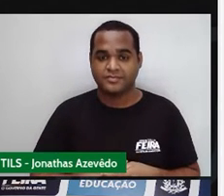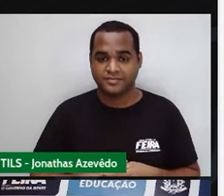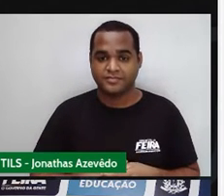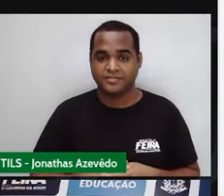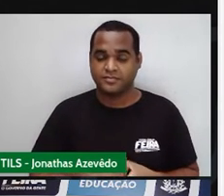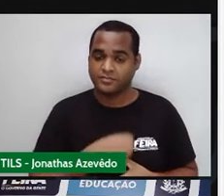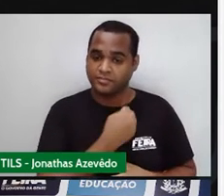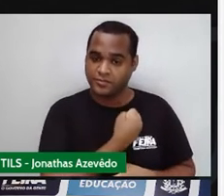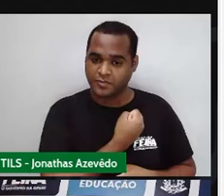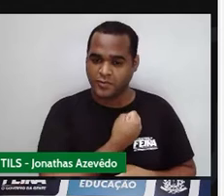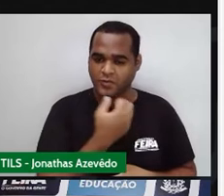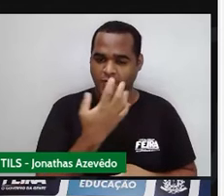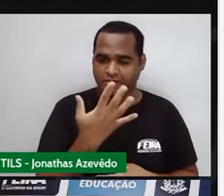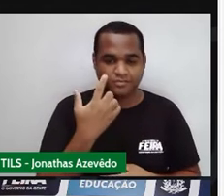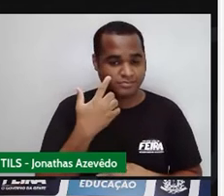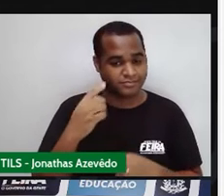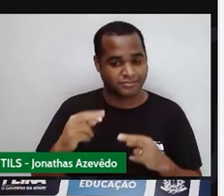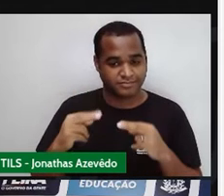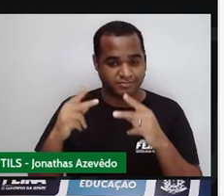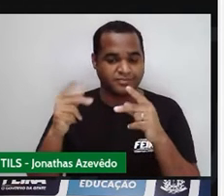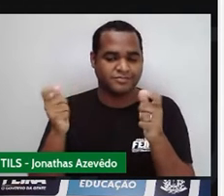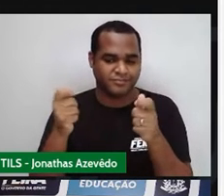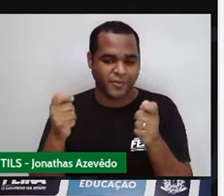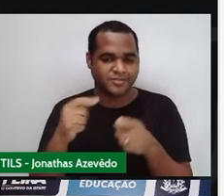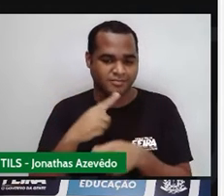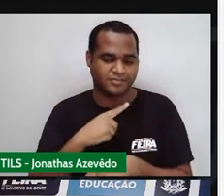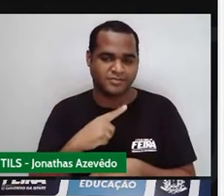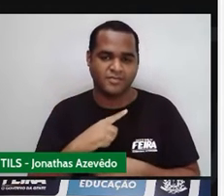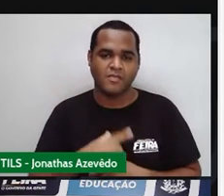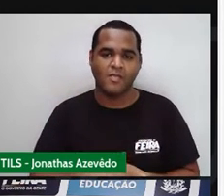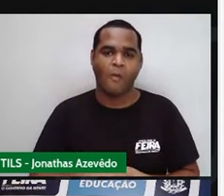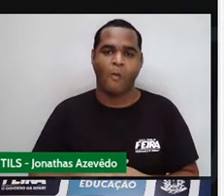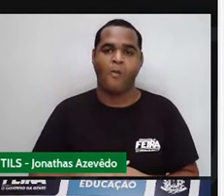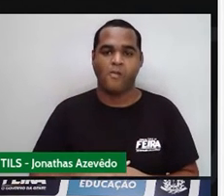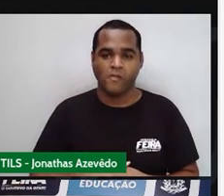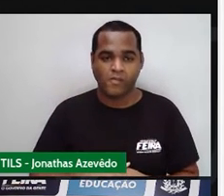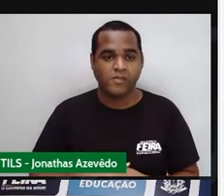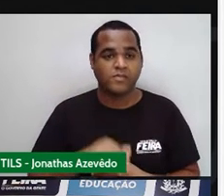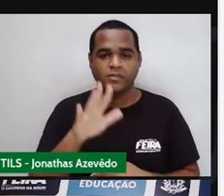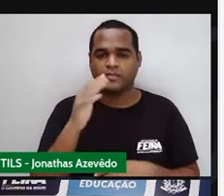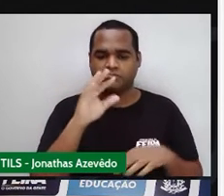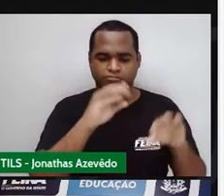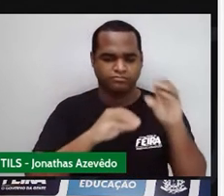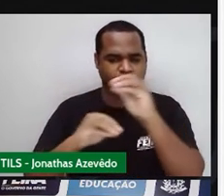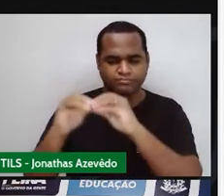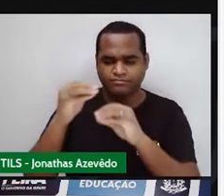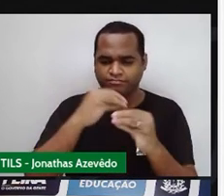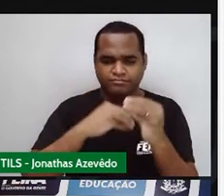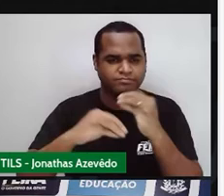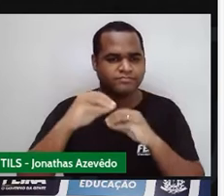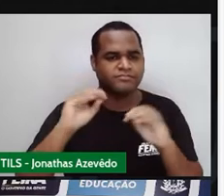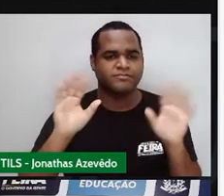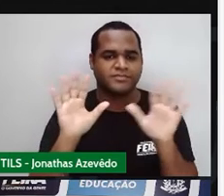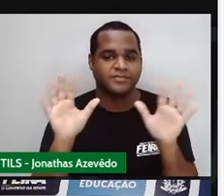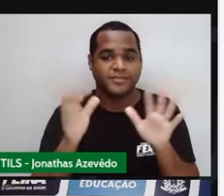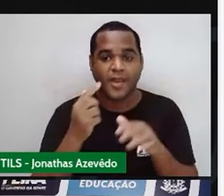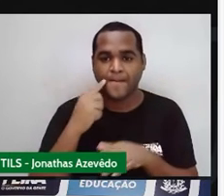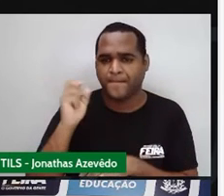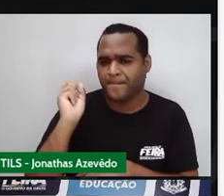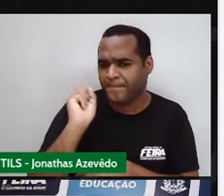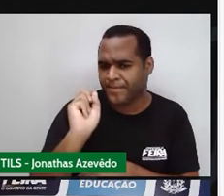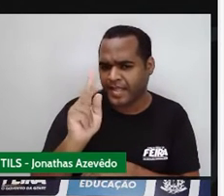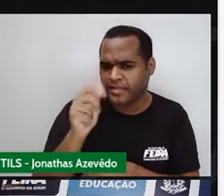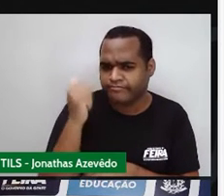esse quatro aqui, eu vou subir isso um pouquinho, só pra gente não misturar as coisas ali, tá bom? Beleza, massa?